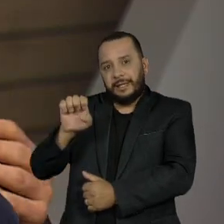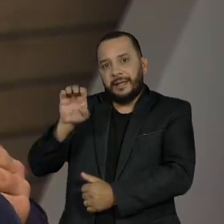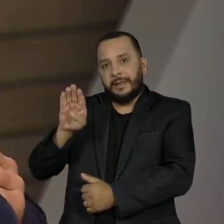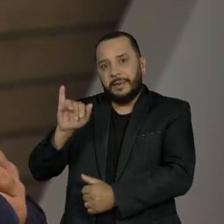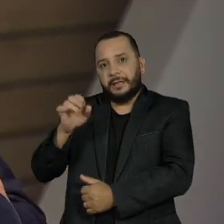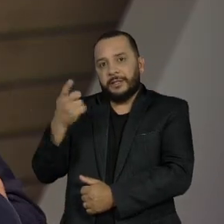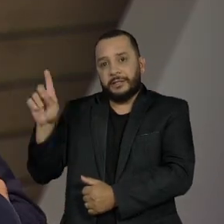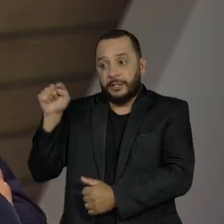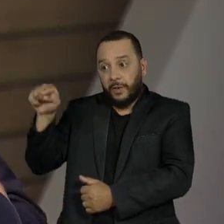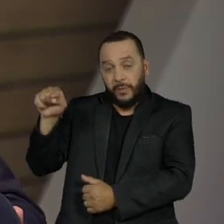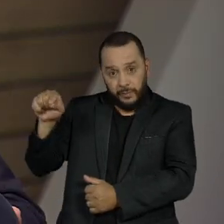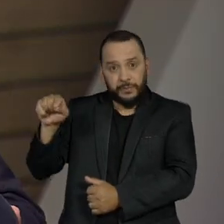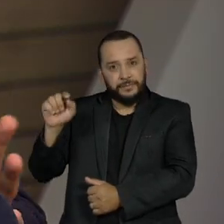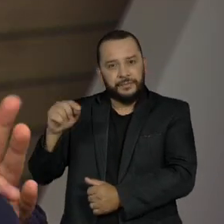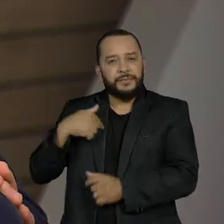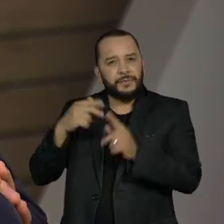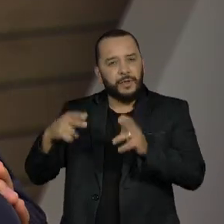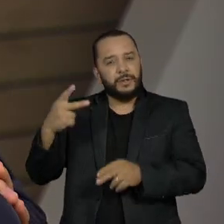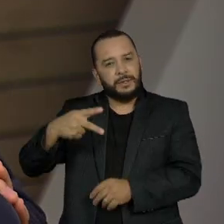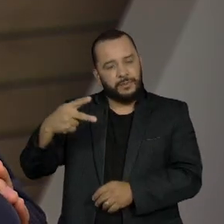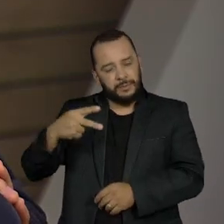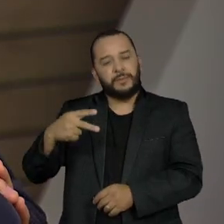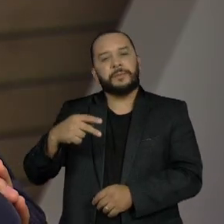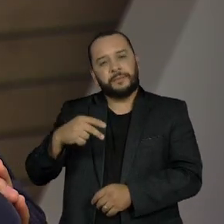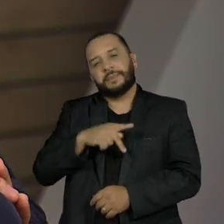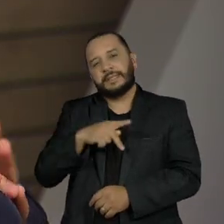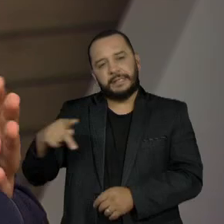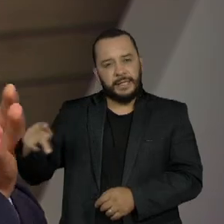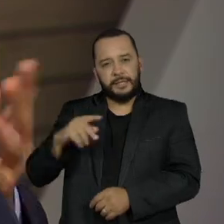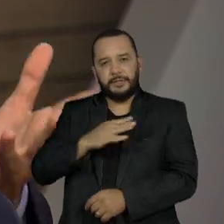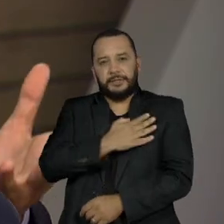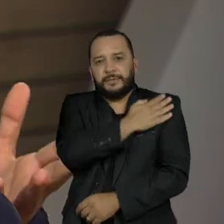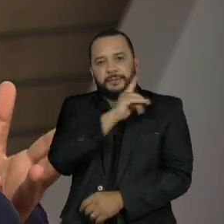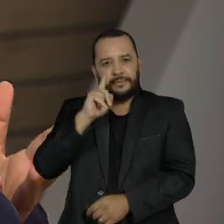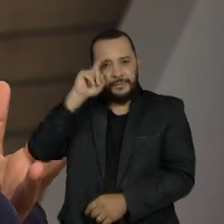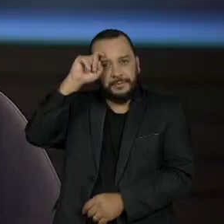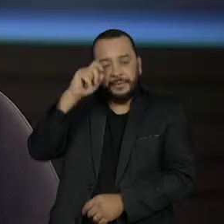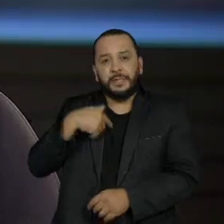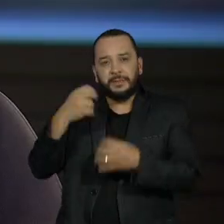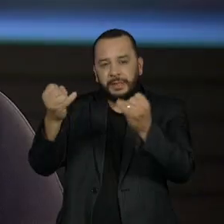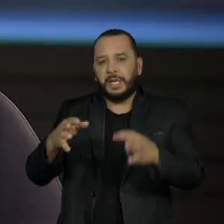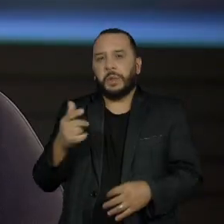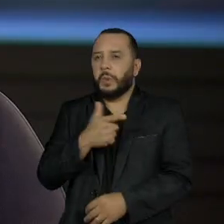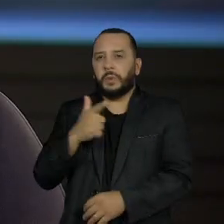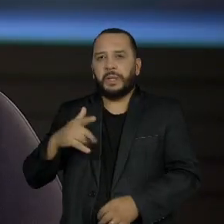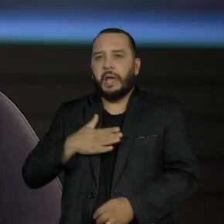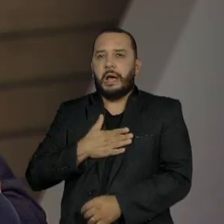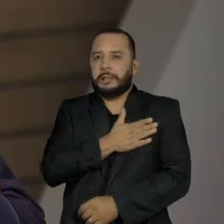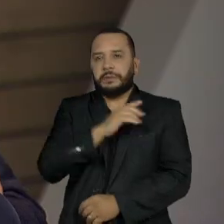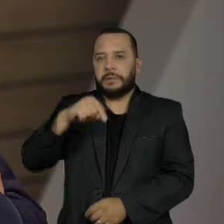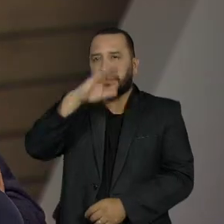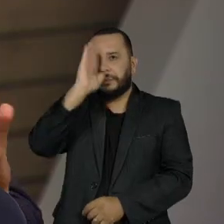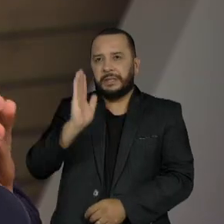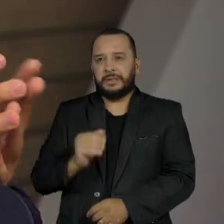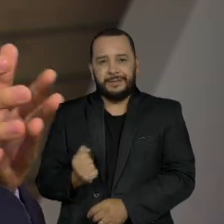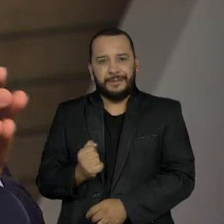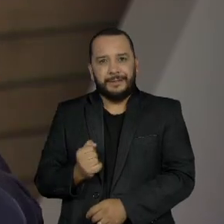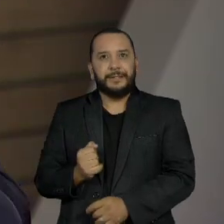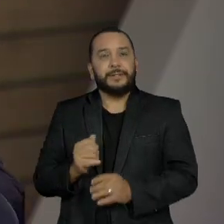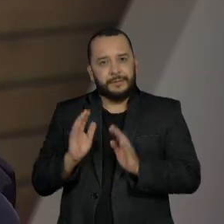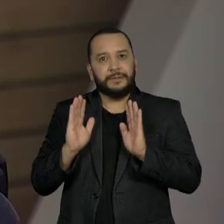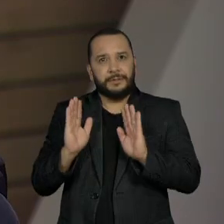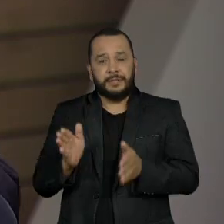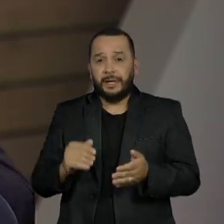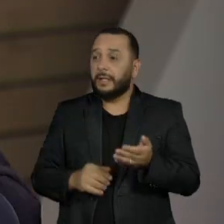campo de apoio ao Sebastião Mello, como o vice-presidente Hamilton Mourão, por exemplo, dizendo que não existe racismo no Brasil e cobrando uma posição do candidato. E aí,